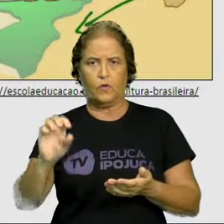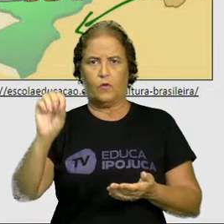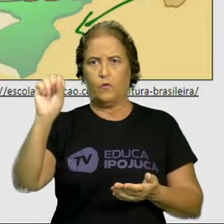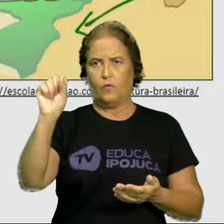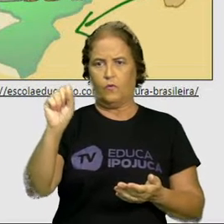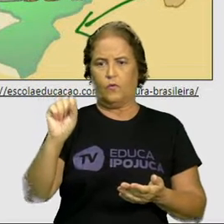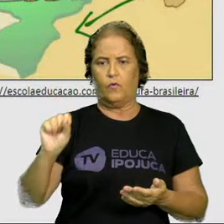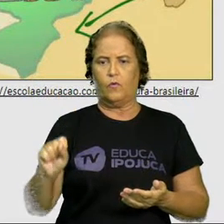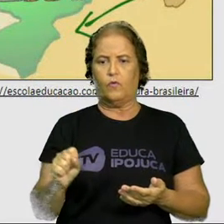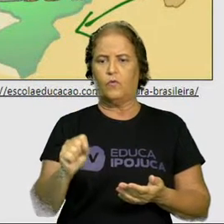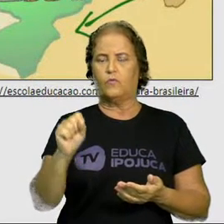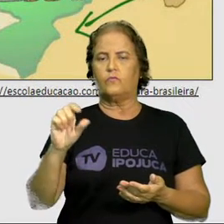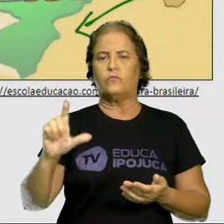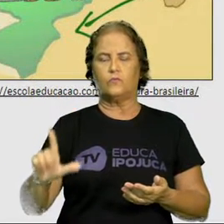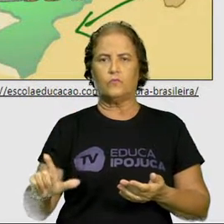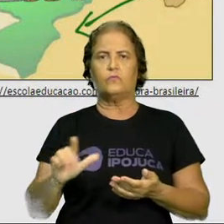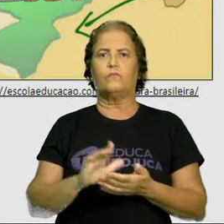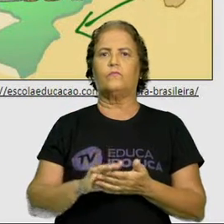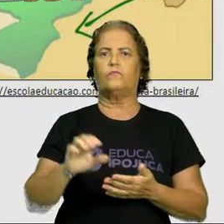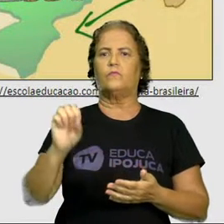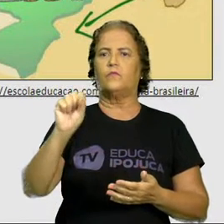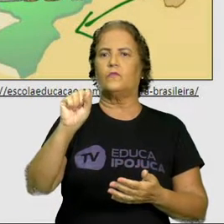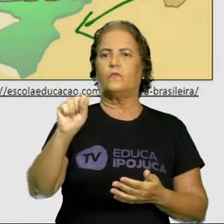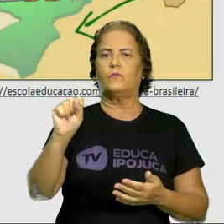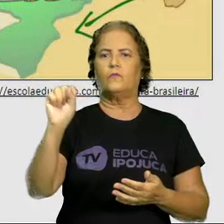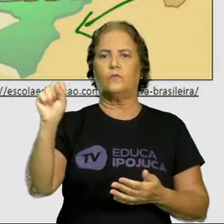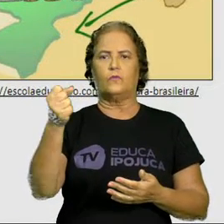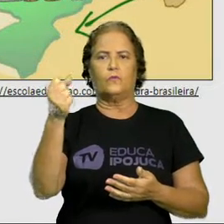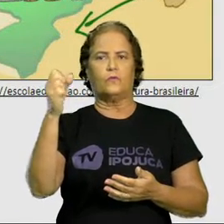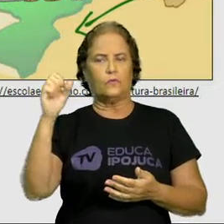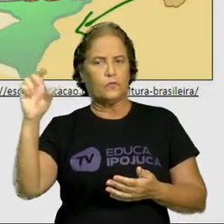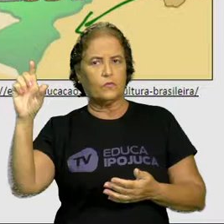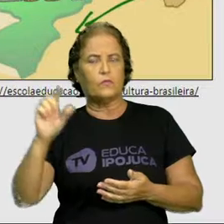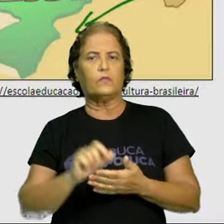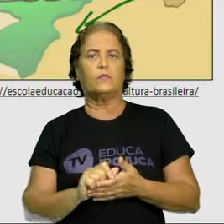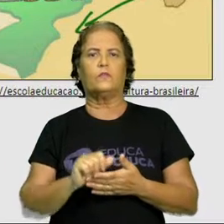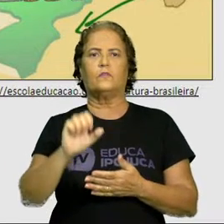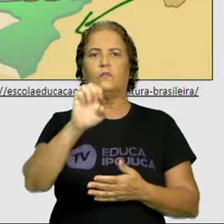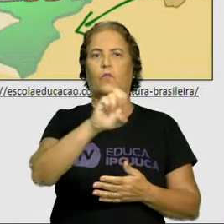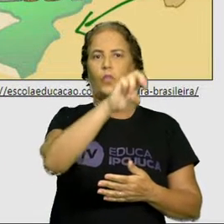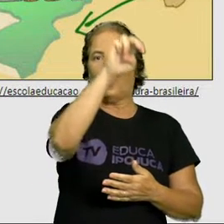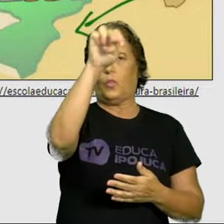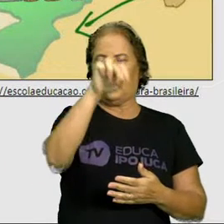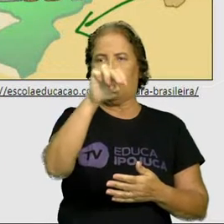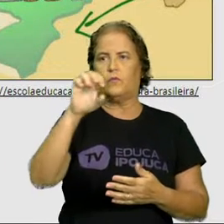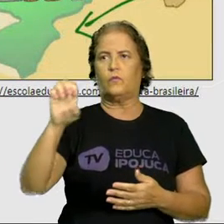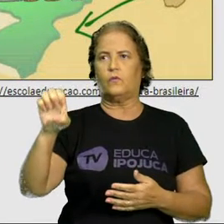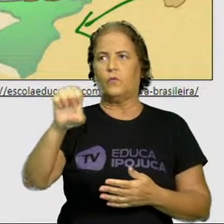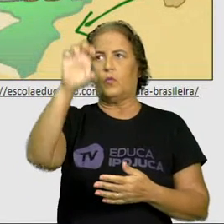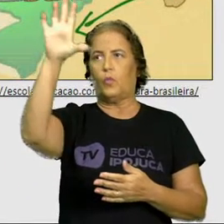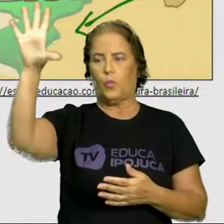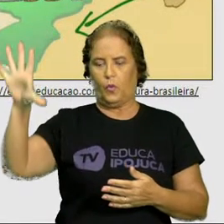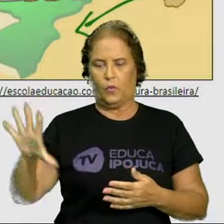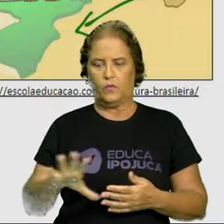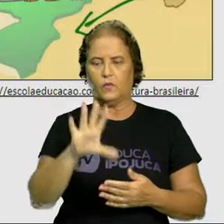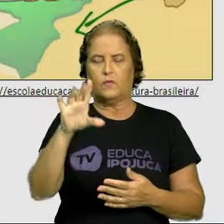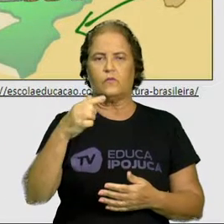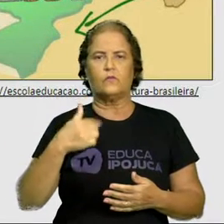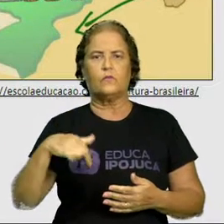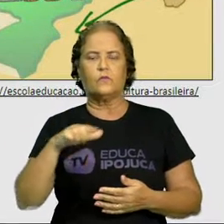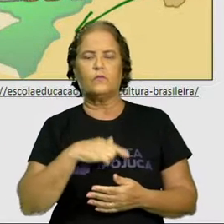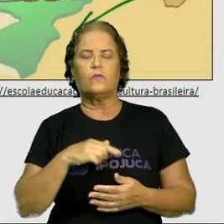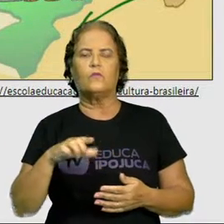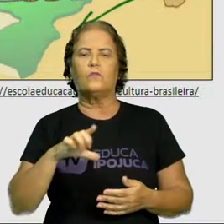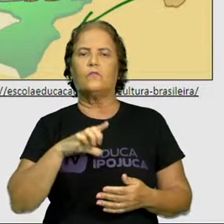centro-oeste, norte e o nosso nordeste. Essas brincadeiras foram influenciadas pelos portugueses, os negros